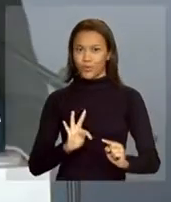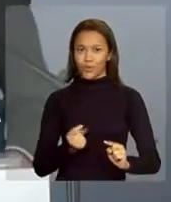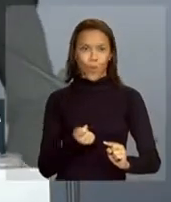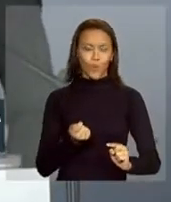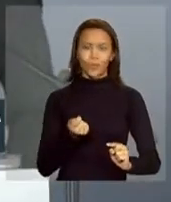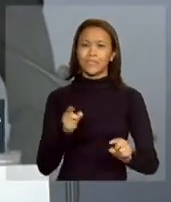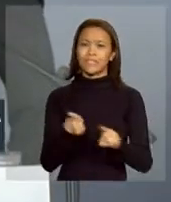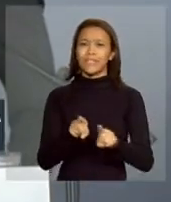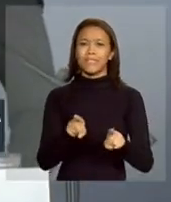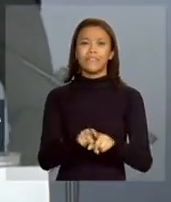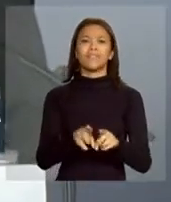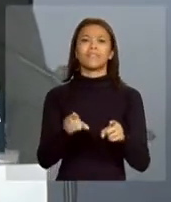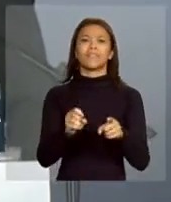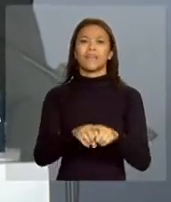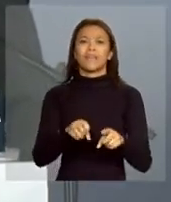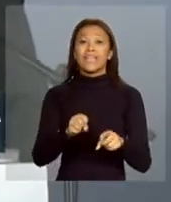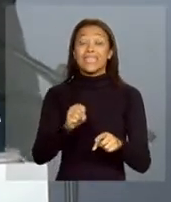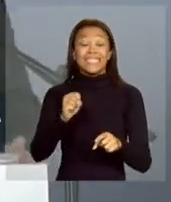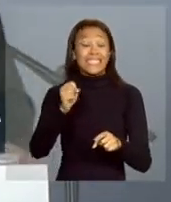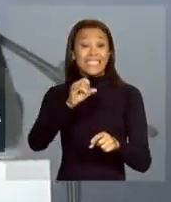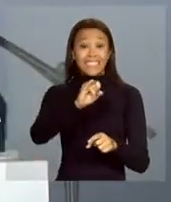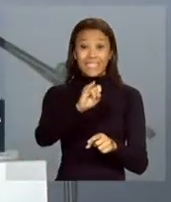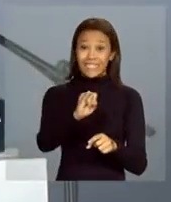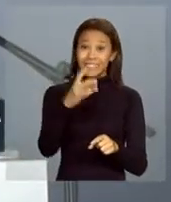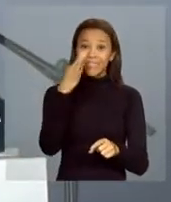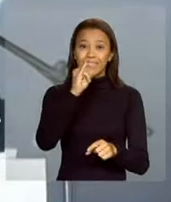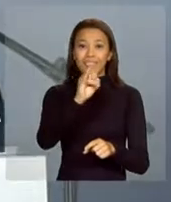desde a Itália ao Japão.